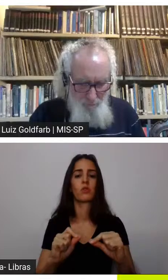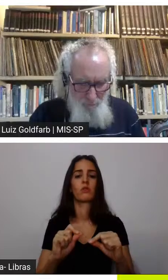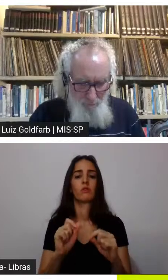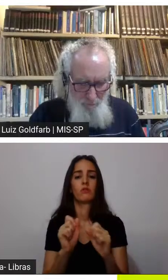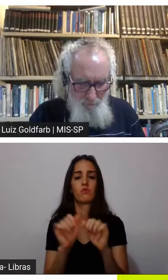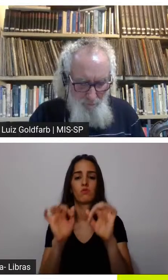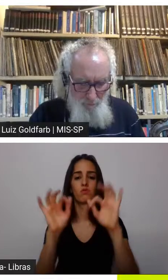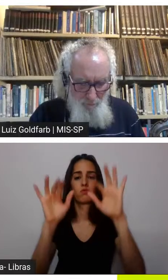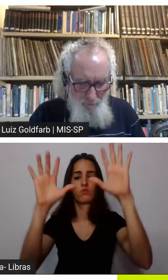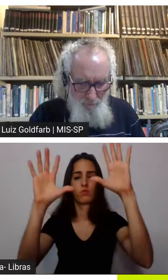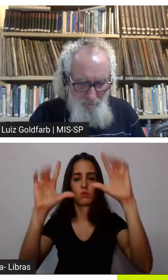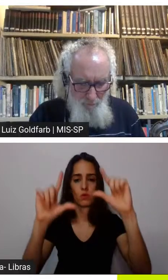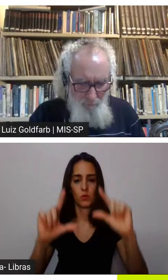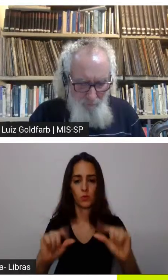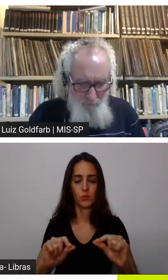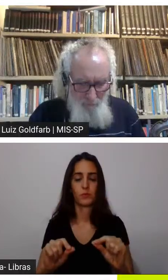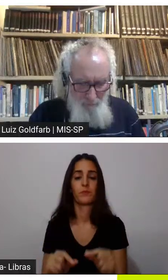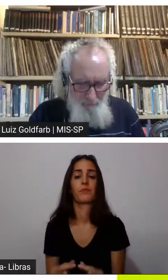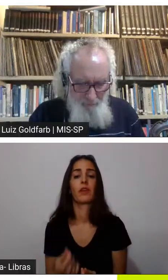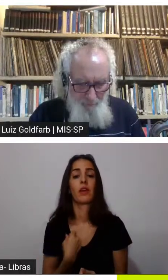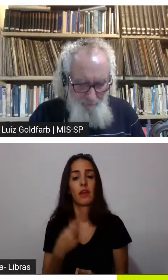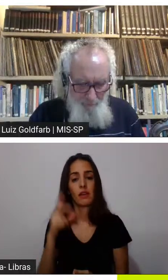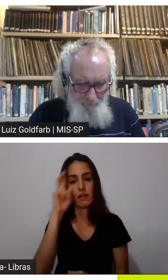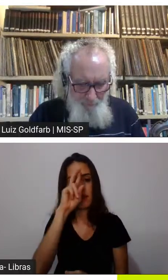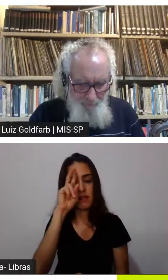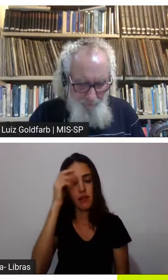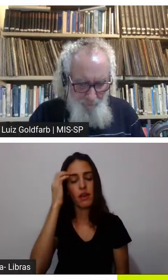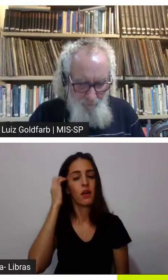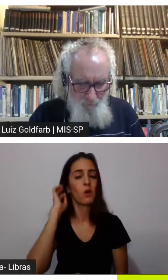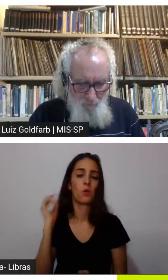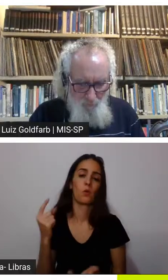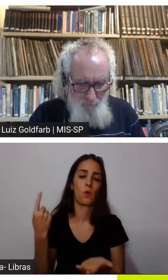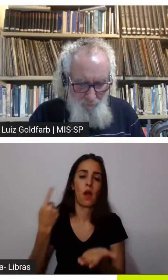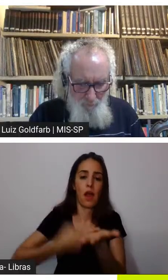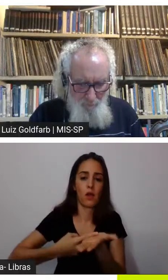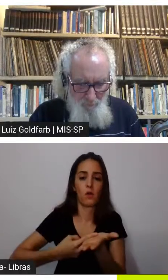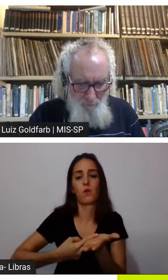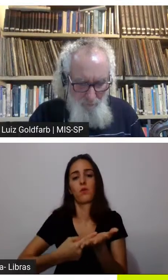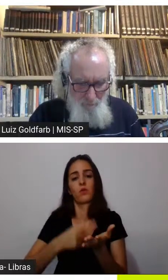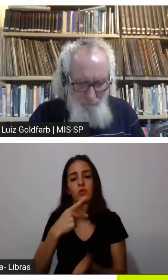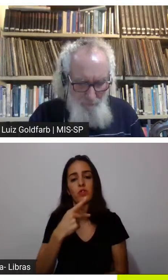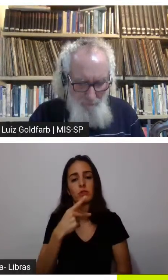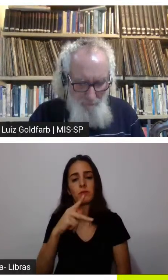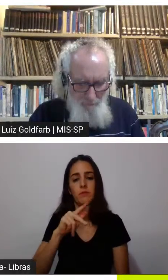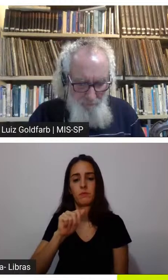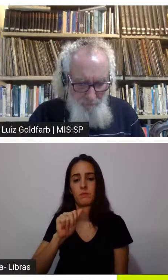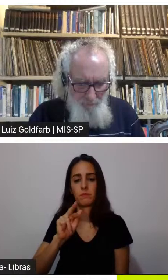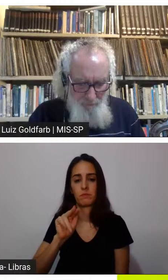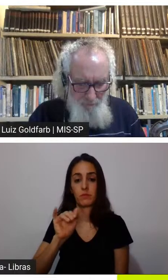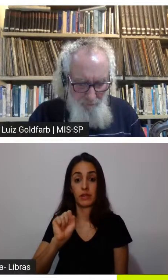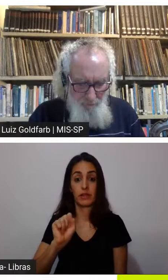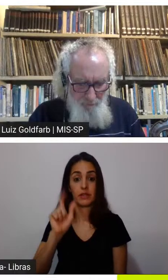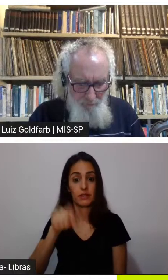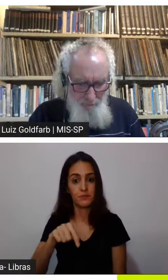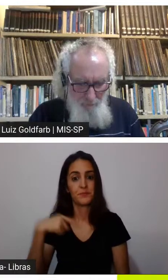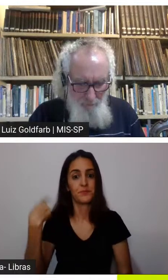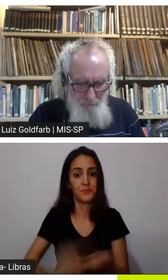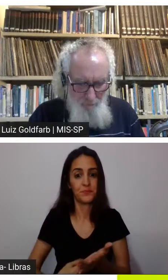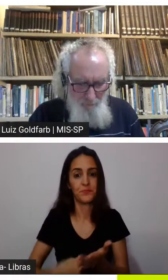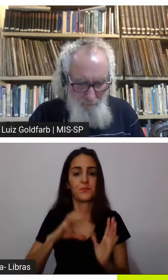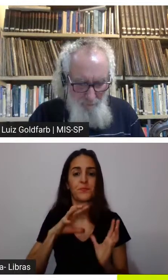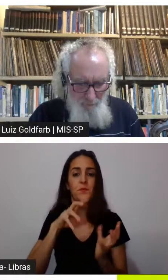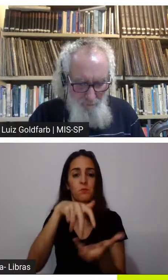também foi um ato super importante para o mundo então eu vejo essa essa essa